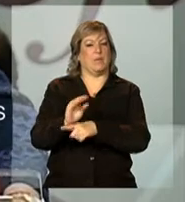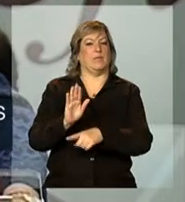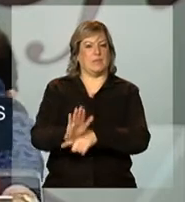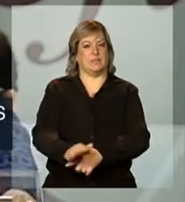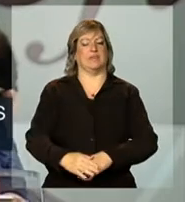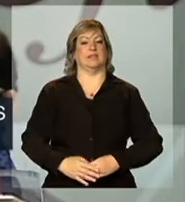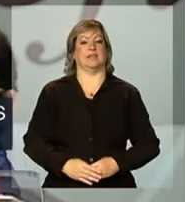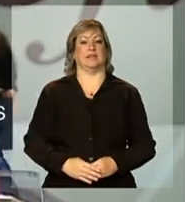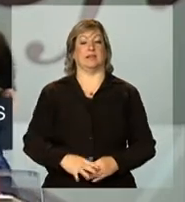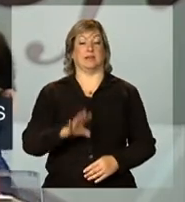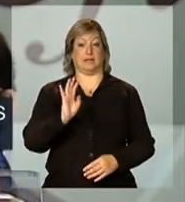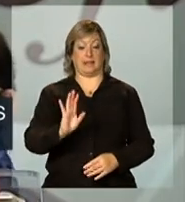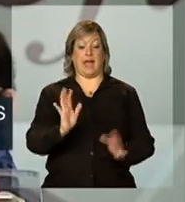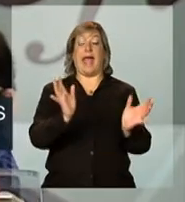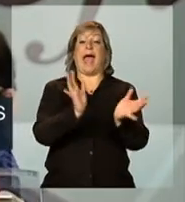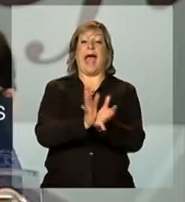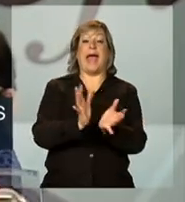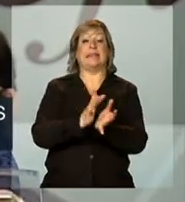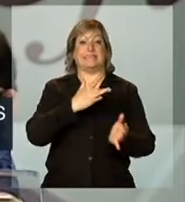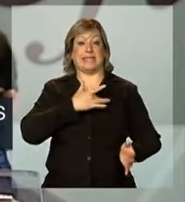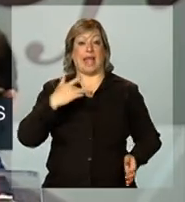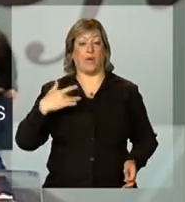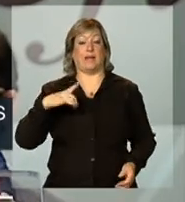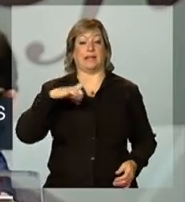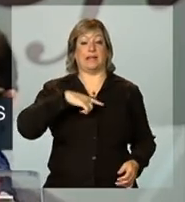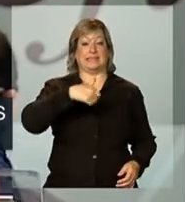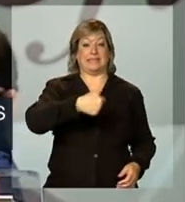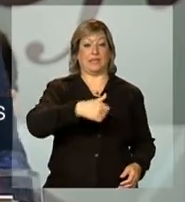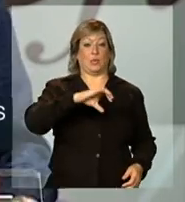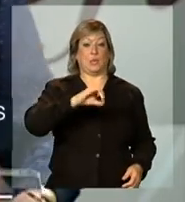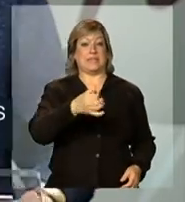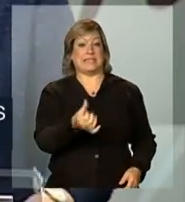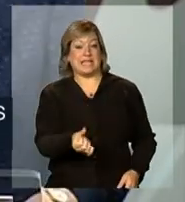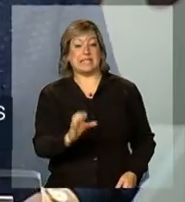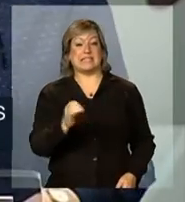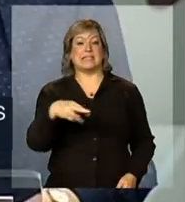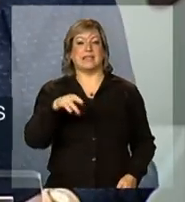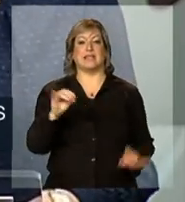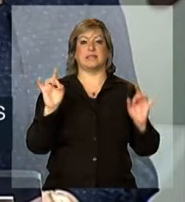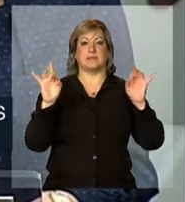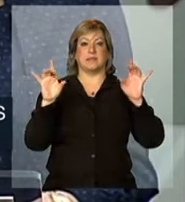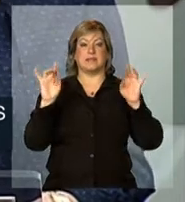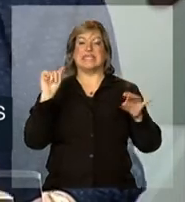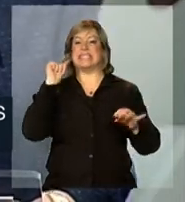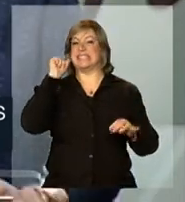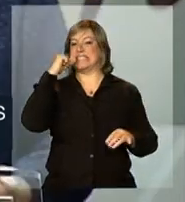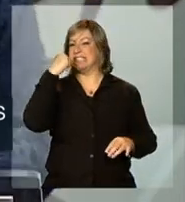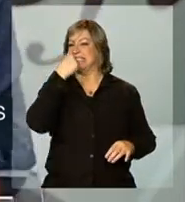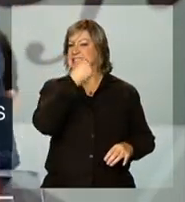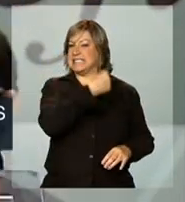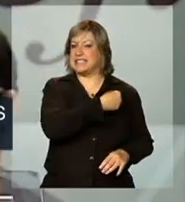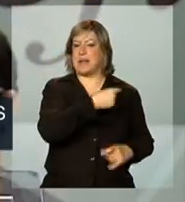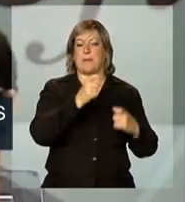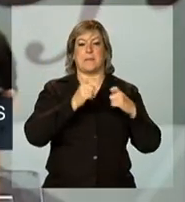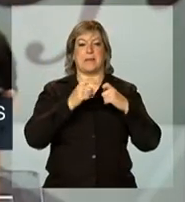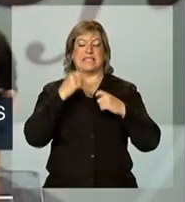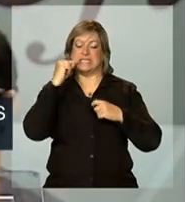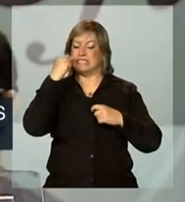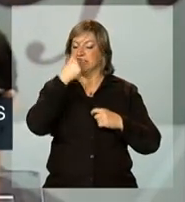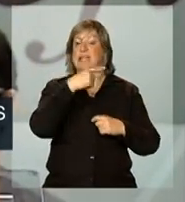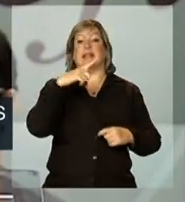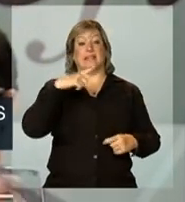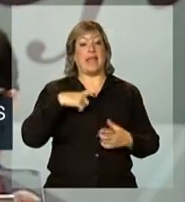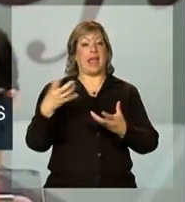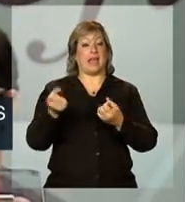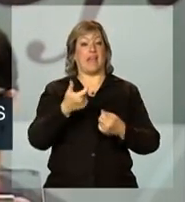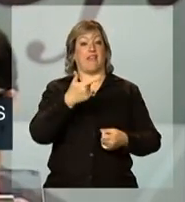Na área da saúde, 106 centros de especialidades odontológicas estão recebendo 20